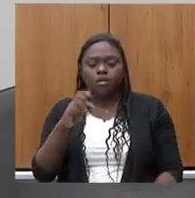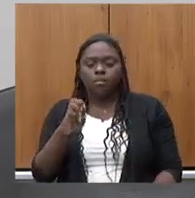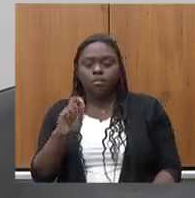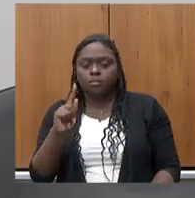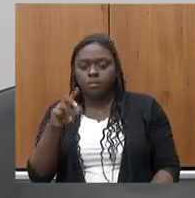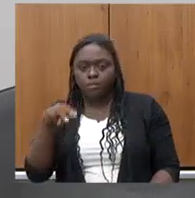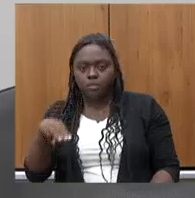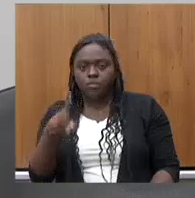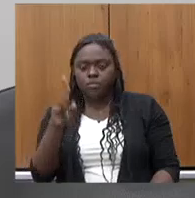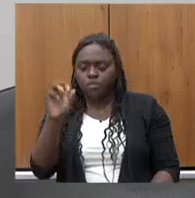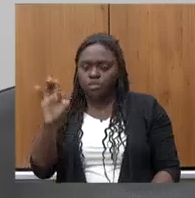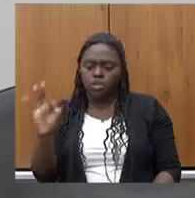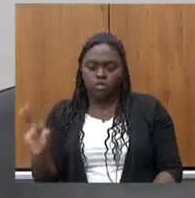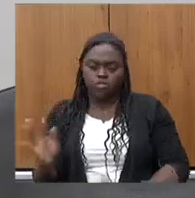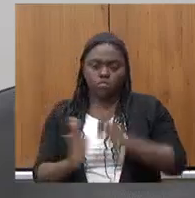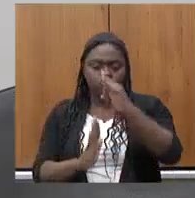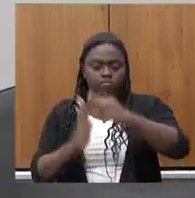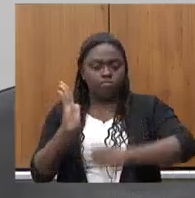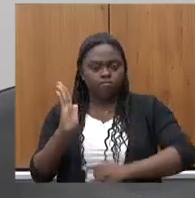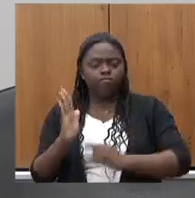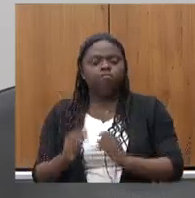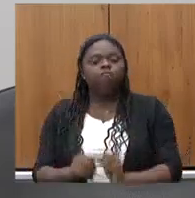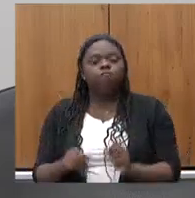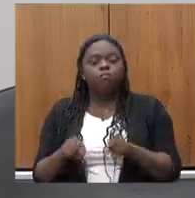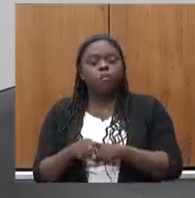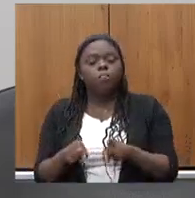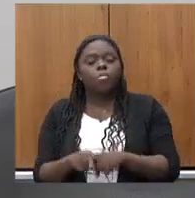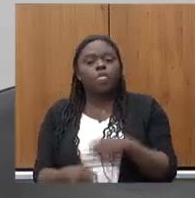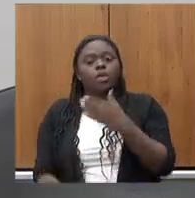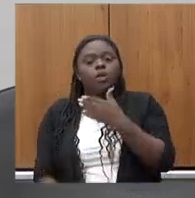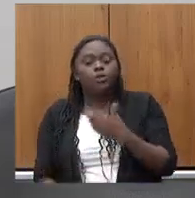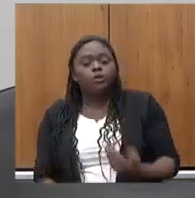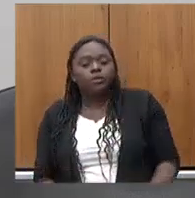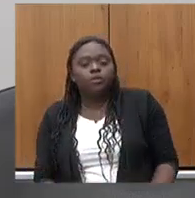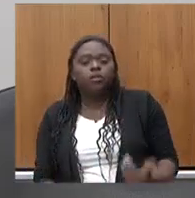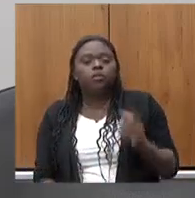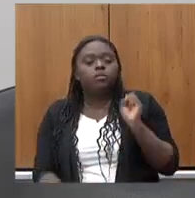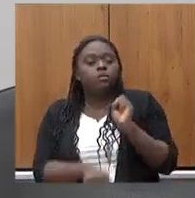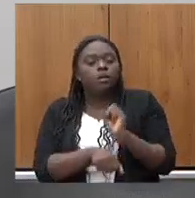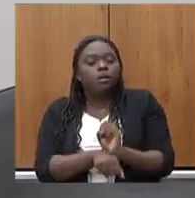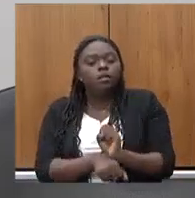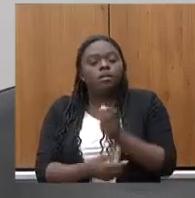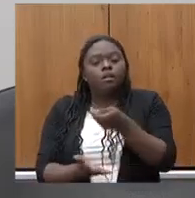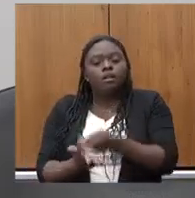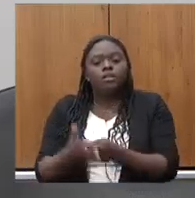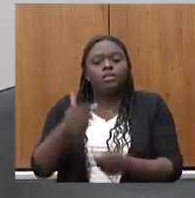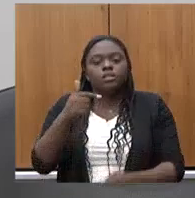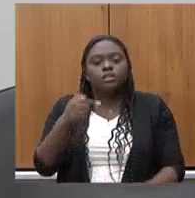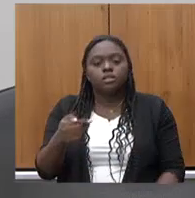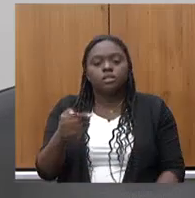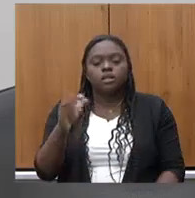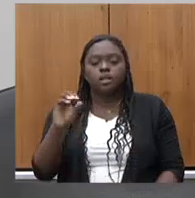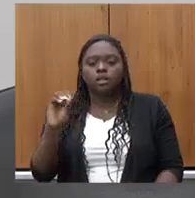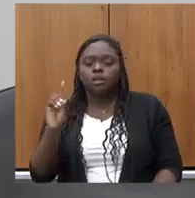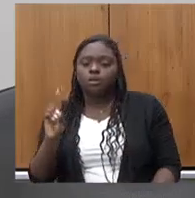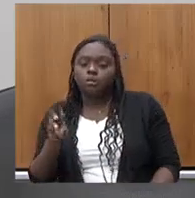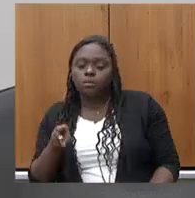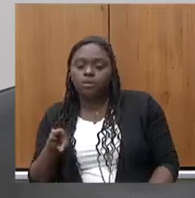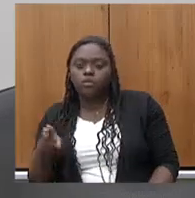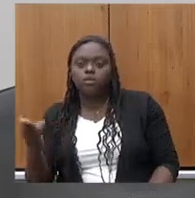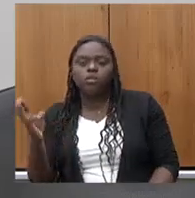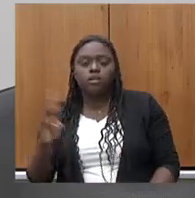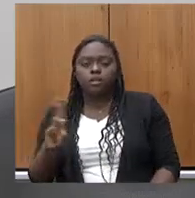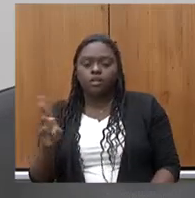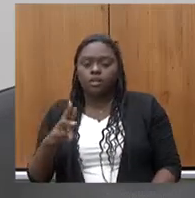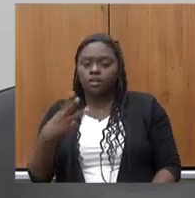foi efetivamente executado o governo Zema deixou de investir na FAPMIG 701 milhões de reais 350